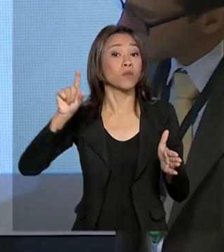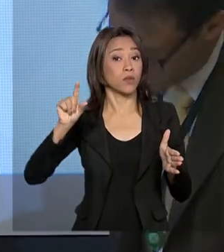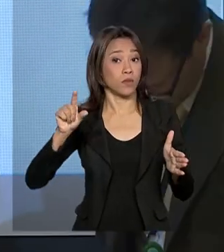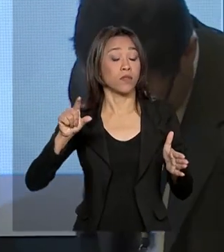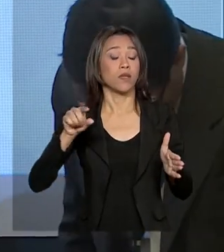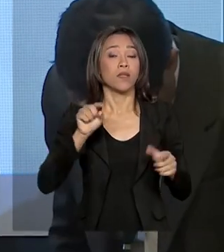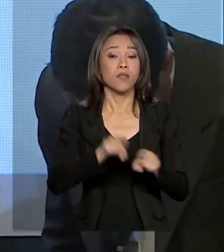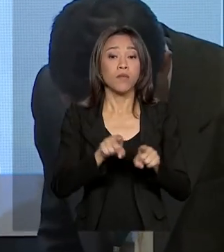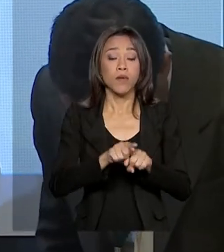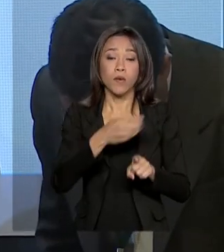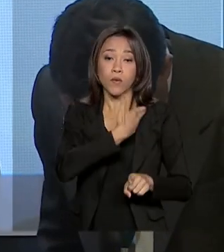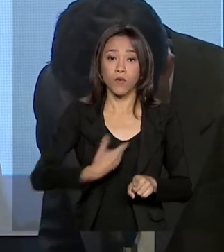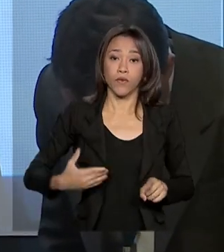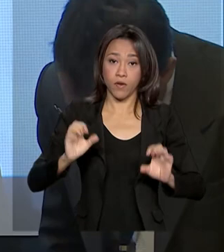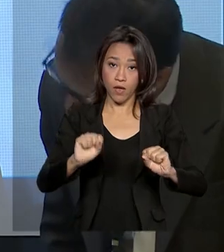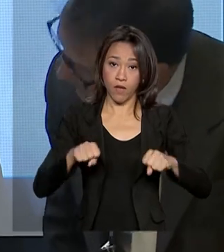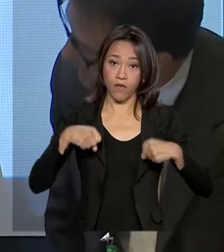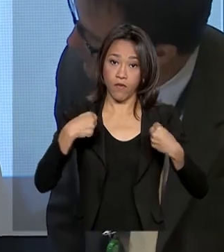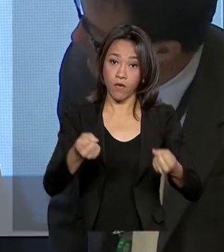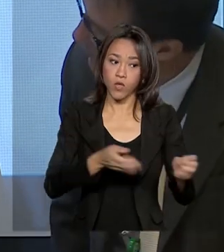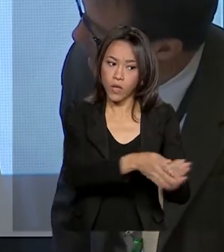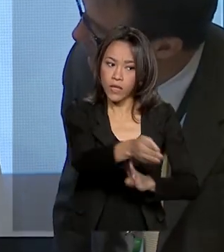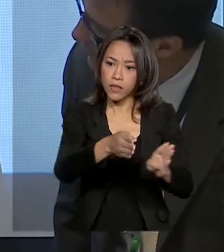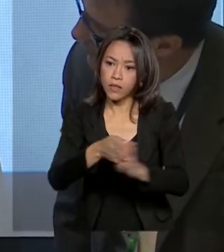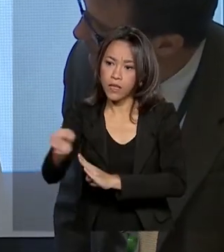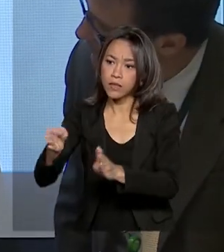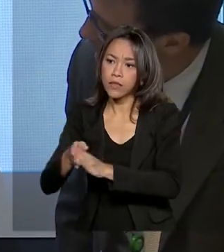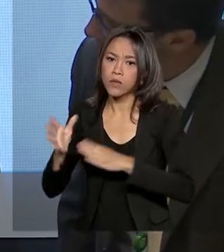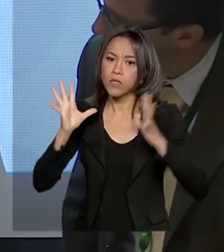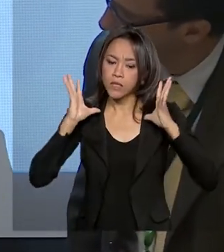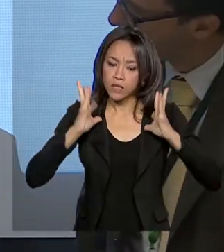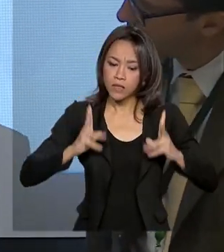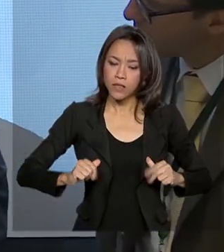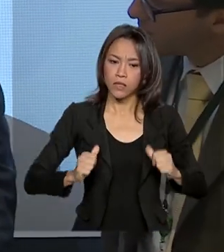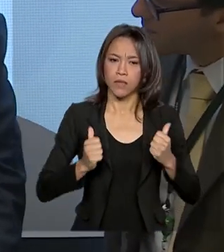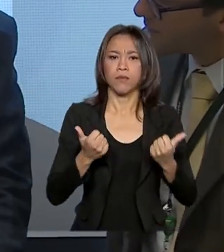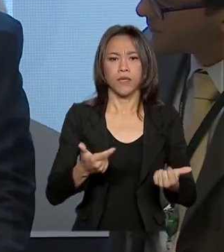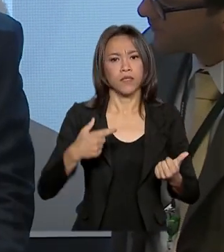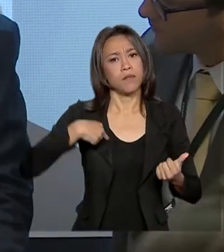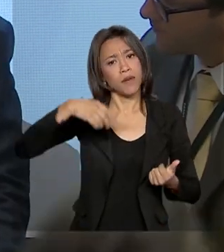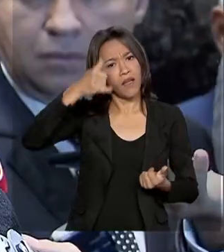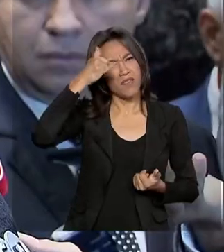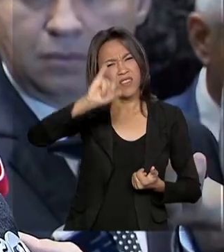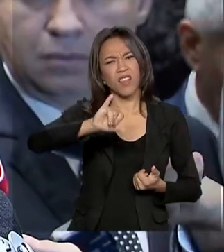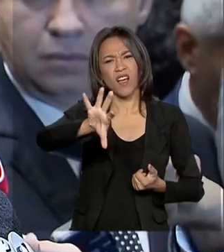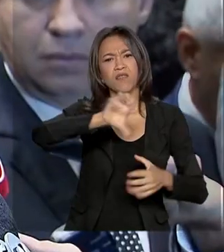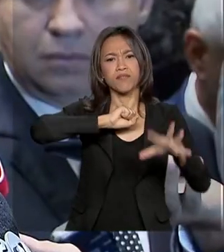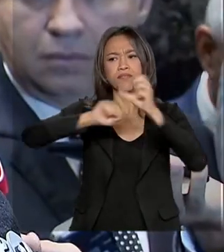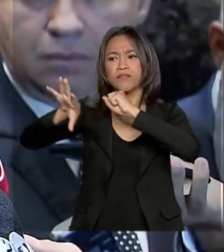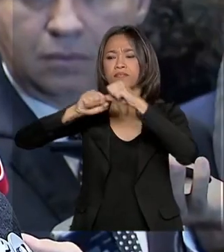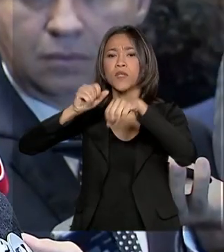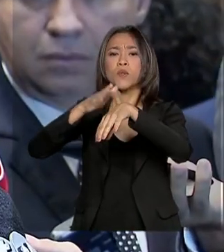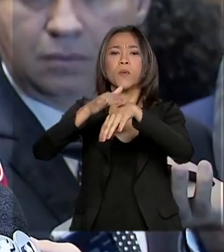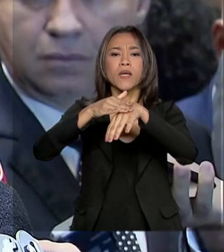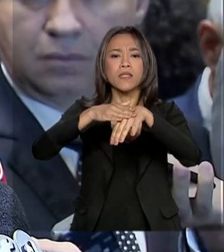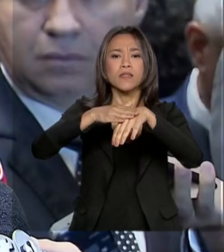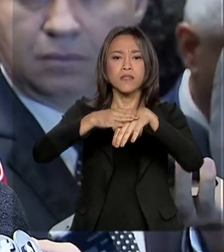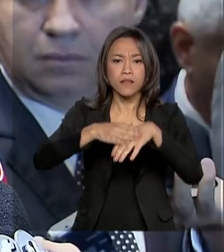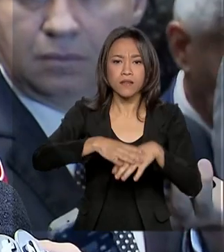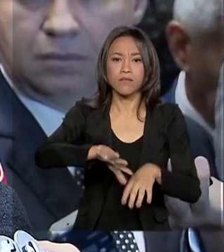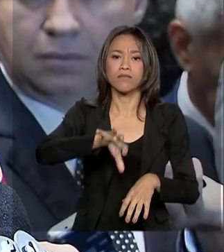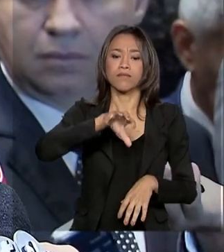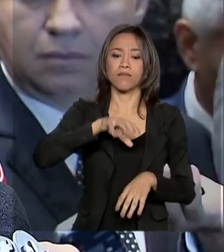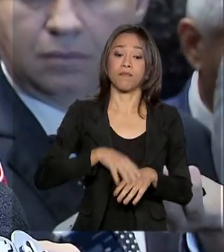reforça as orientações de higiene que evitam a transmissão de doenças respiratórias. O que nós temos que fazer nesse momento?